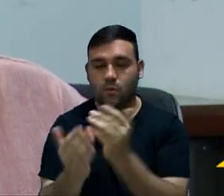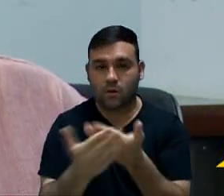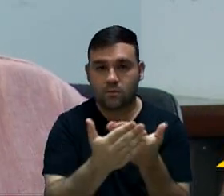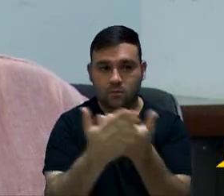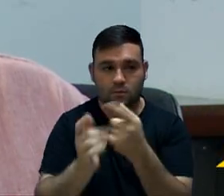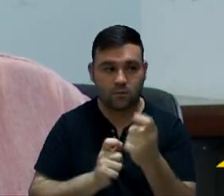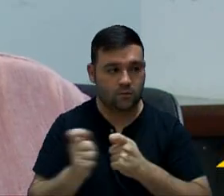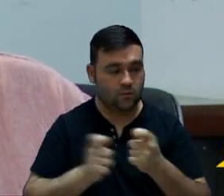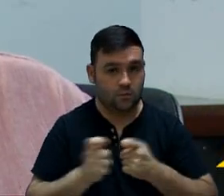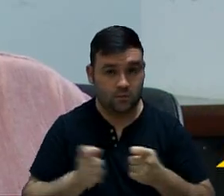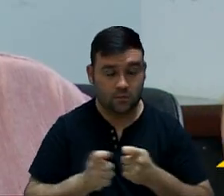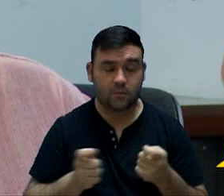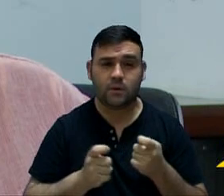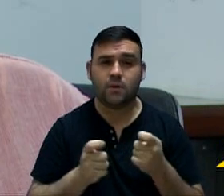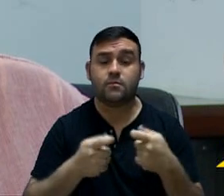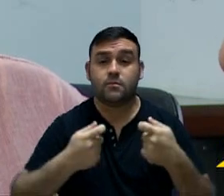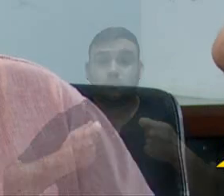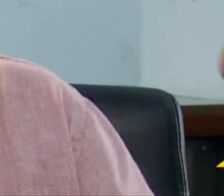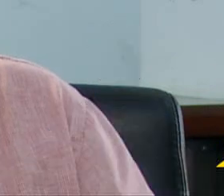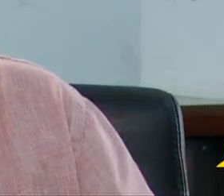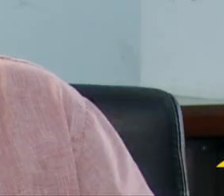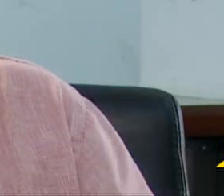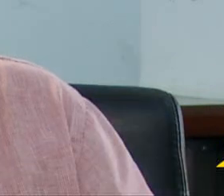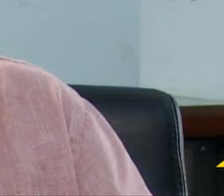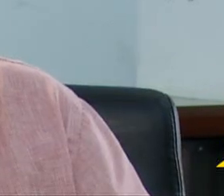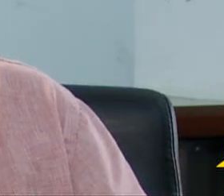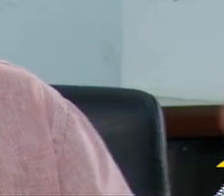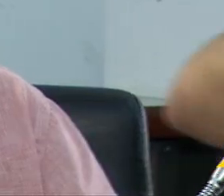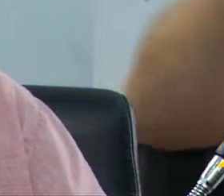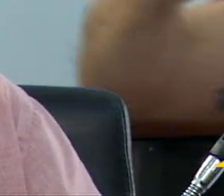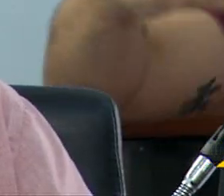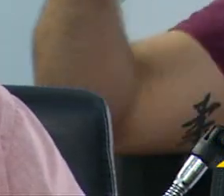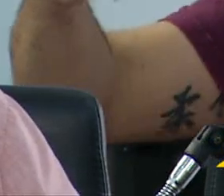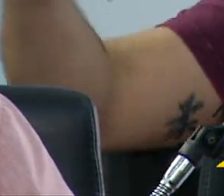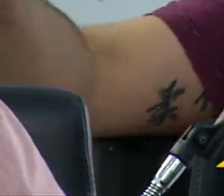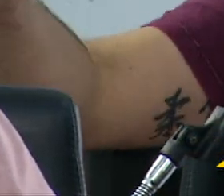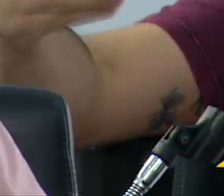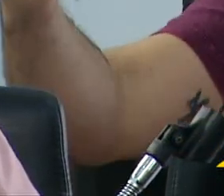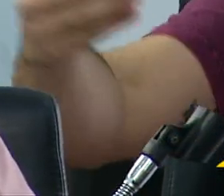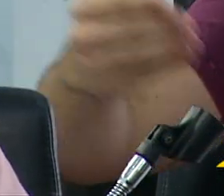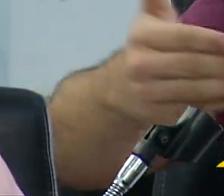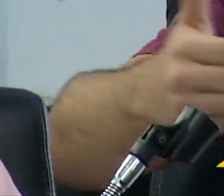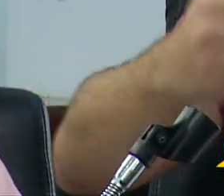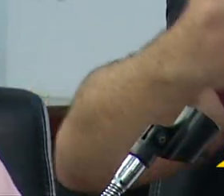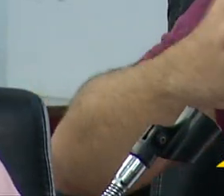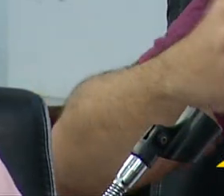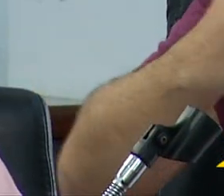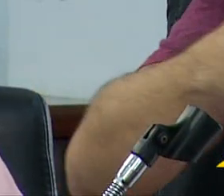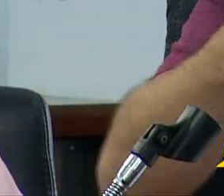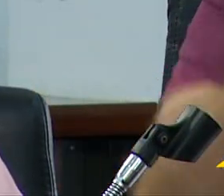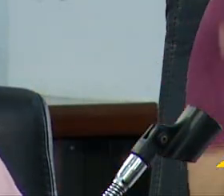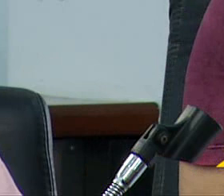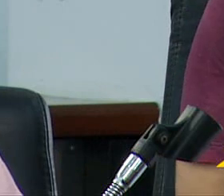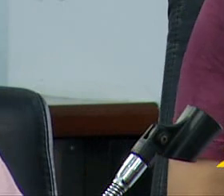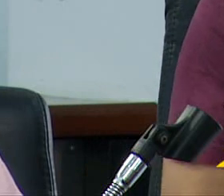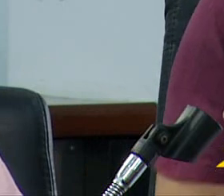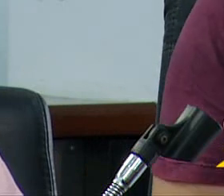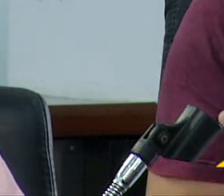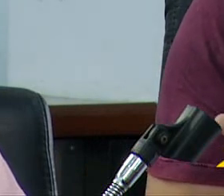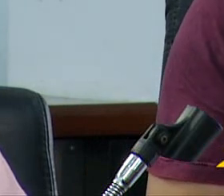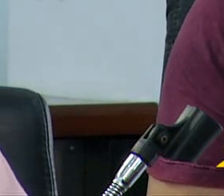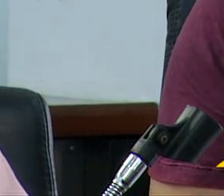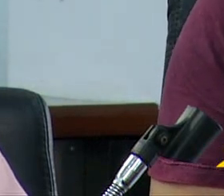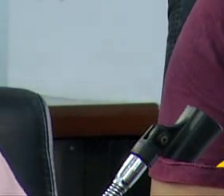Economia, Cristiano Passos, que peça constantemente relatório de como estão sendo executados, como está o andamento dessas